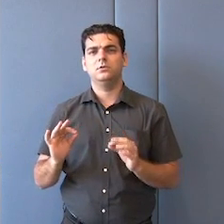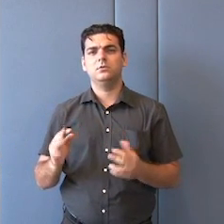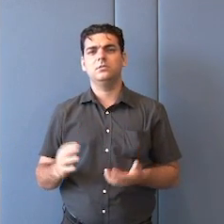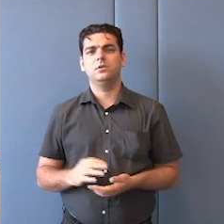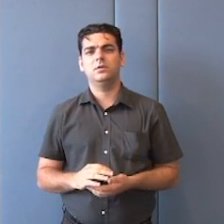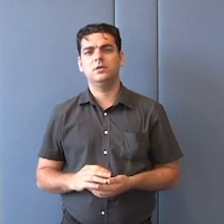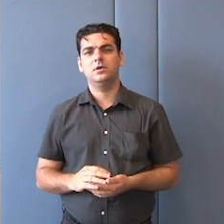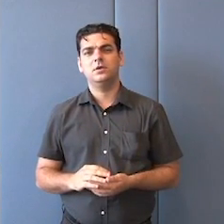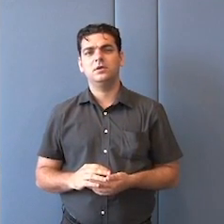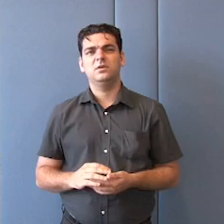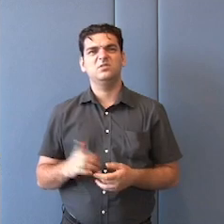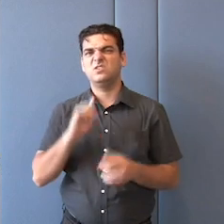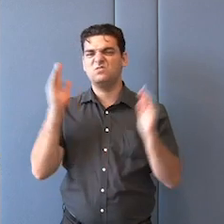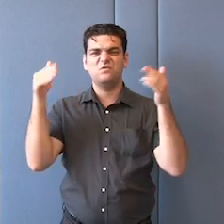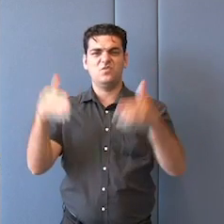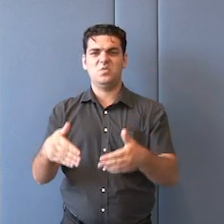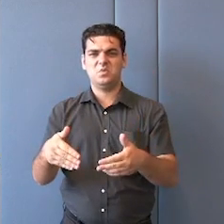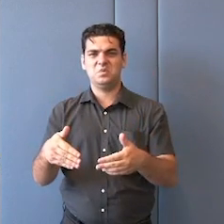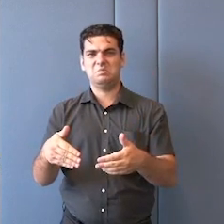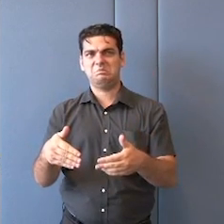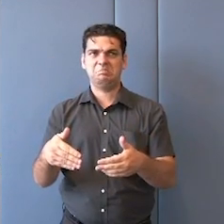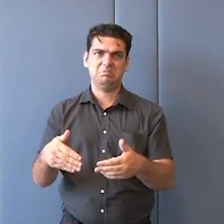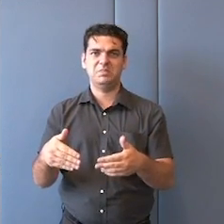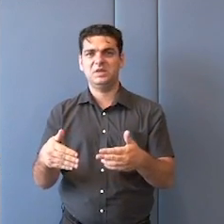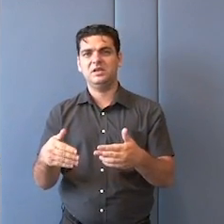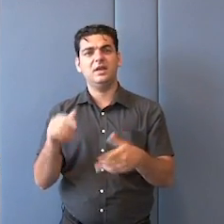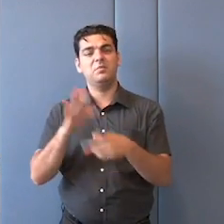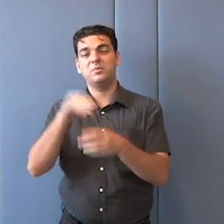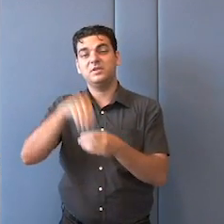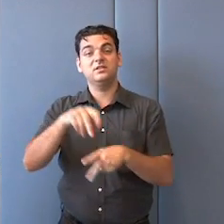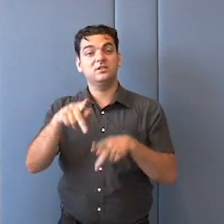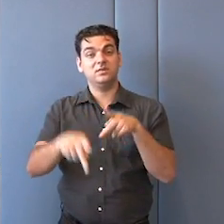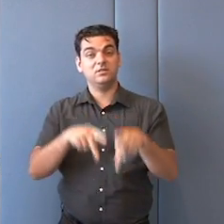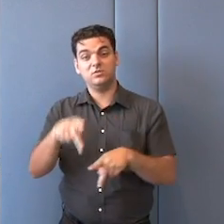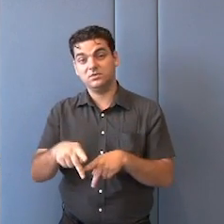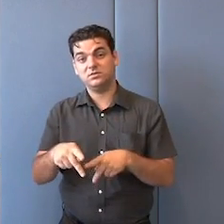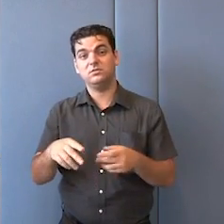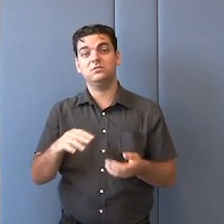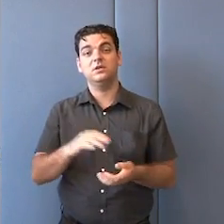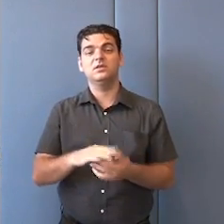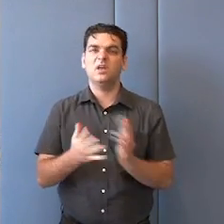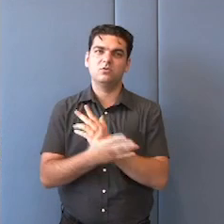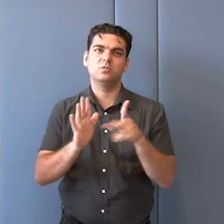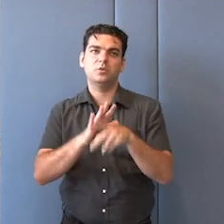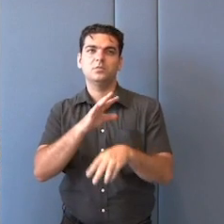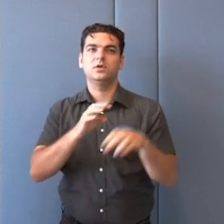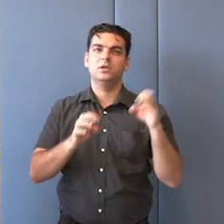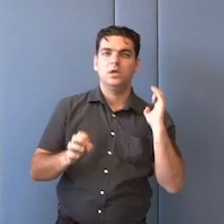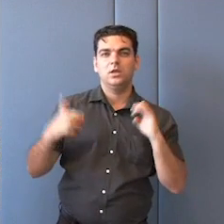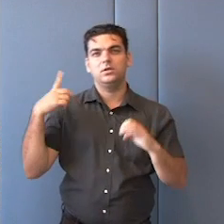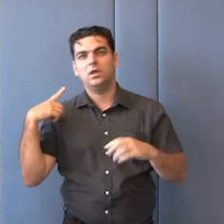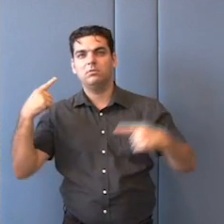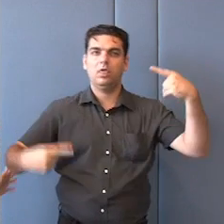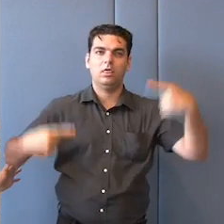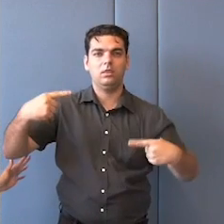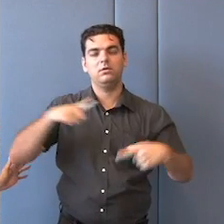direcionado. Ele tem elementos considerados de esquerda, elementos considerados de direita, e, de toda forma, é um